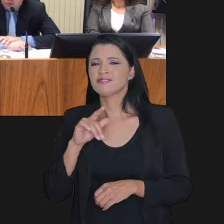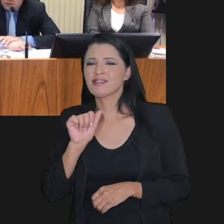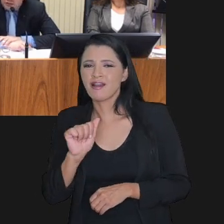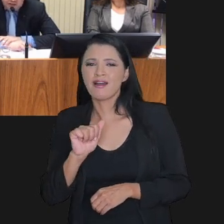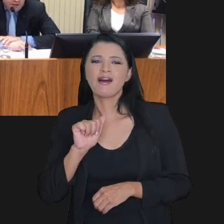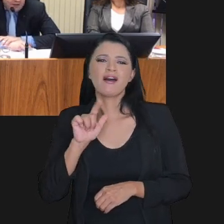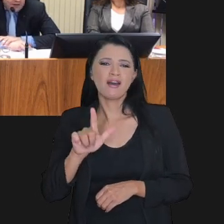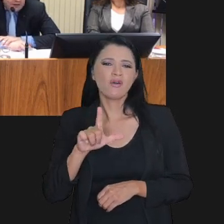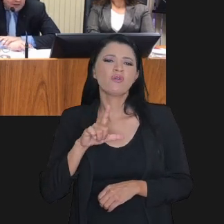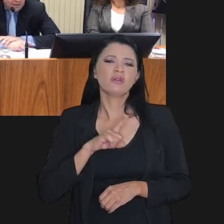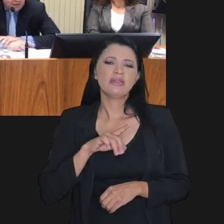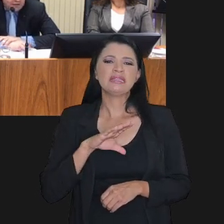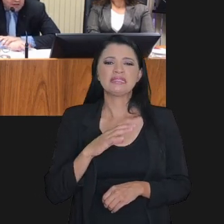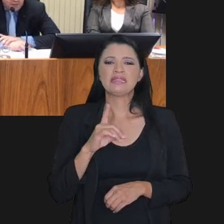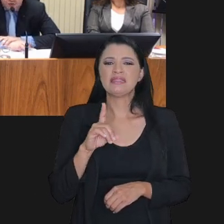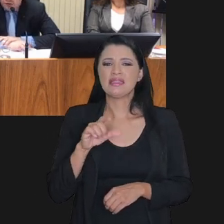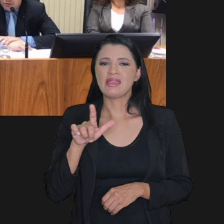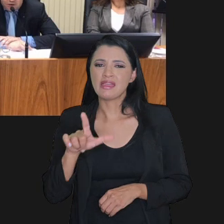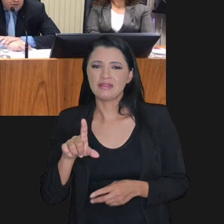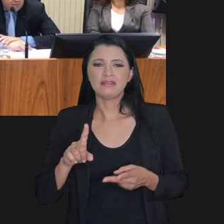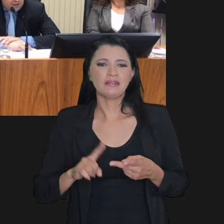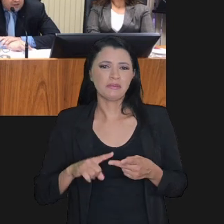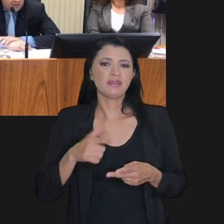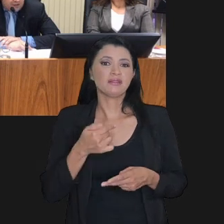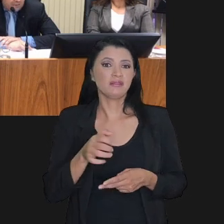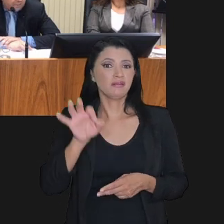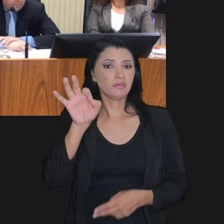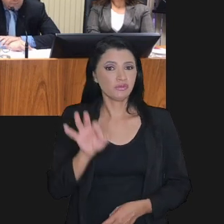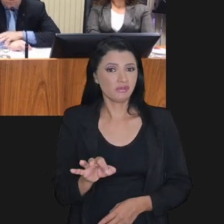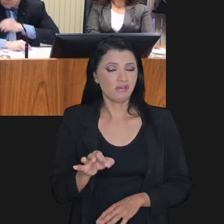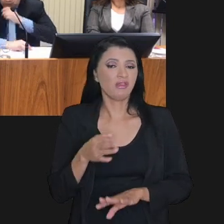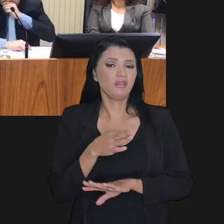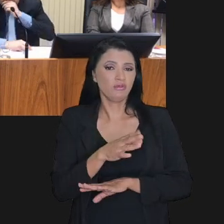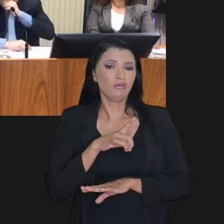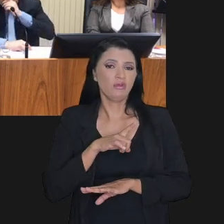cálculo negativa da CSLL, tem um limite de 70% do saldo remanescente,